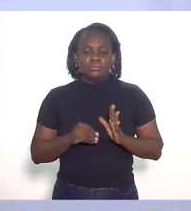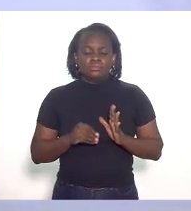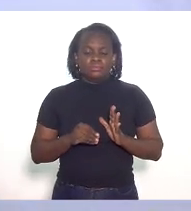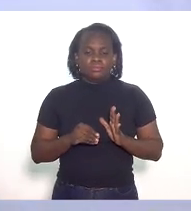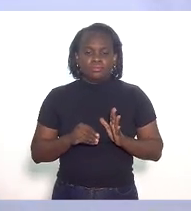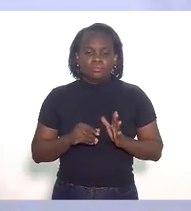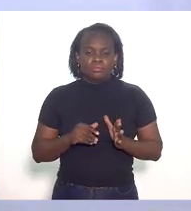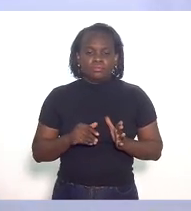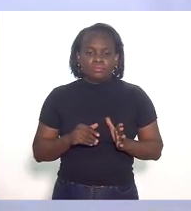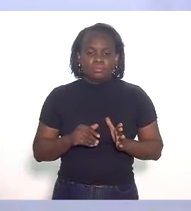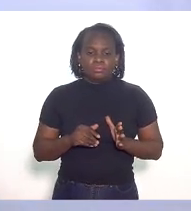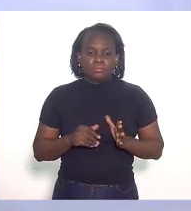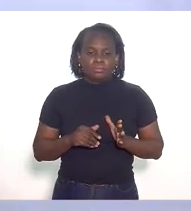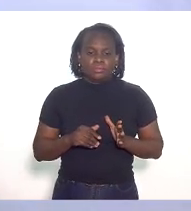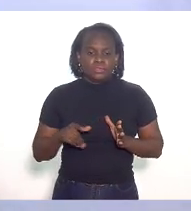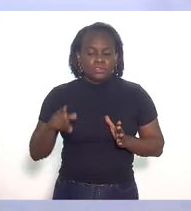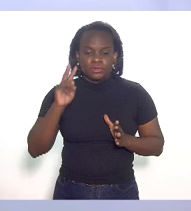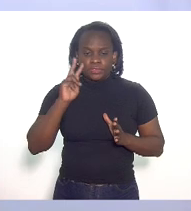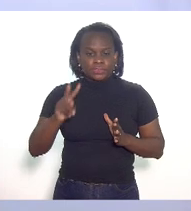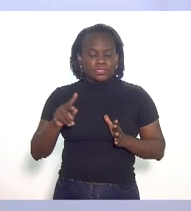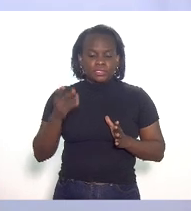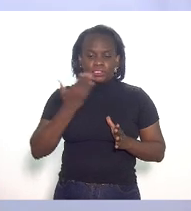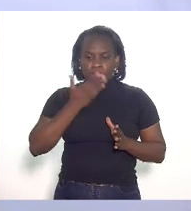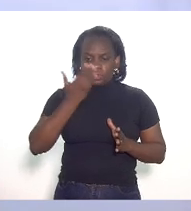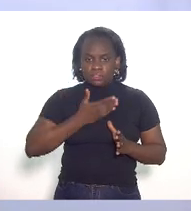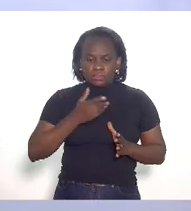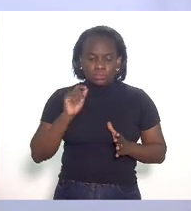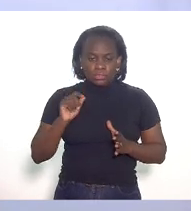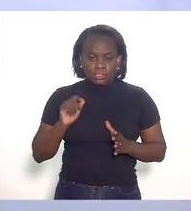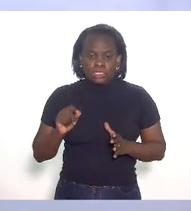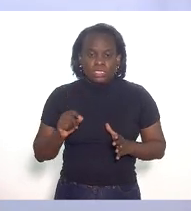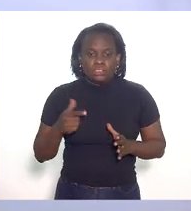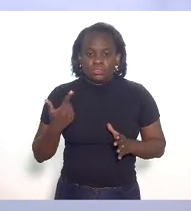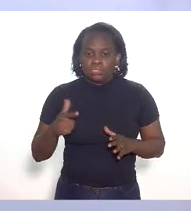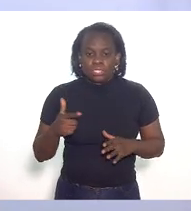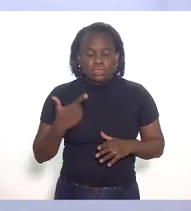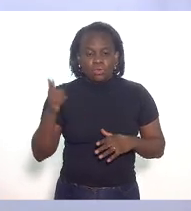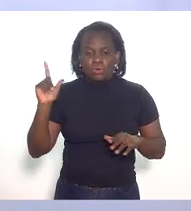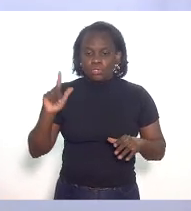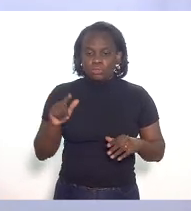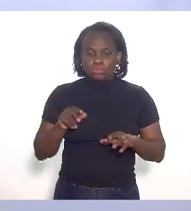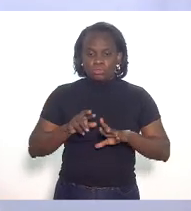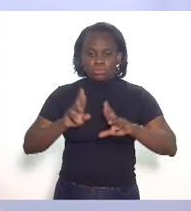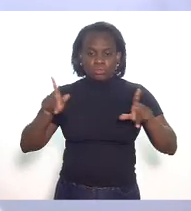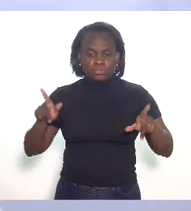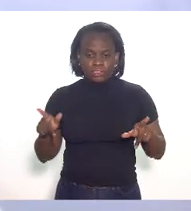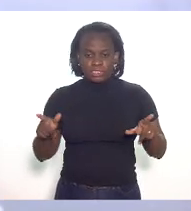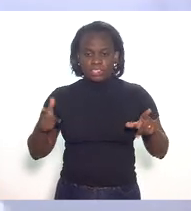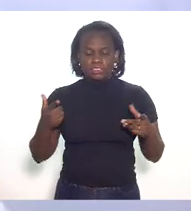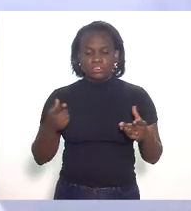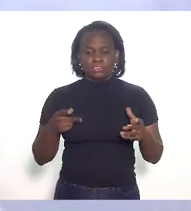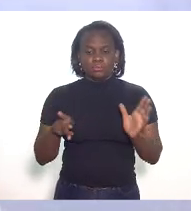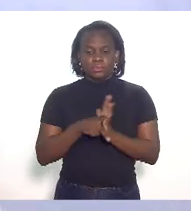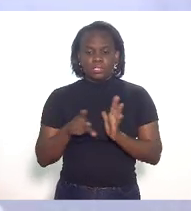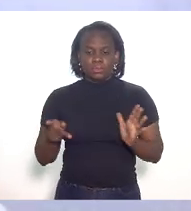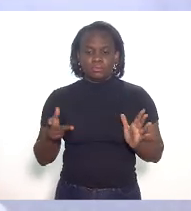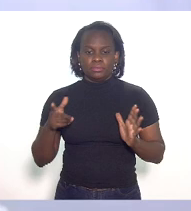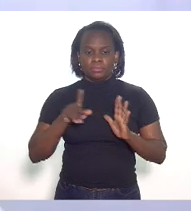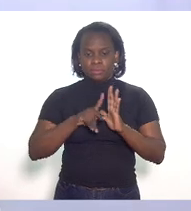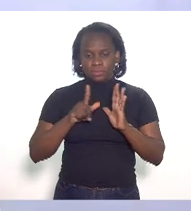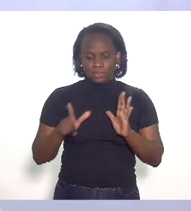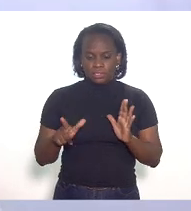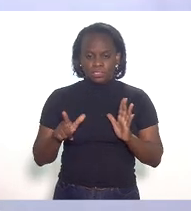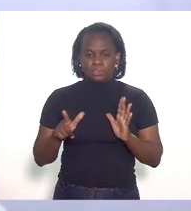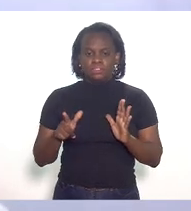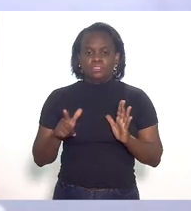não não vislumbramos que nenhuma contrabartida extra em relação ao que o PL